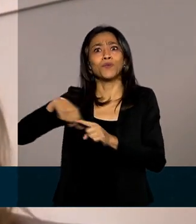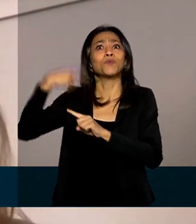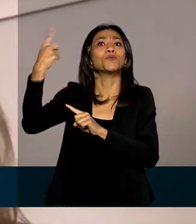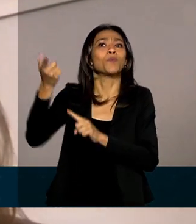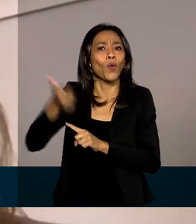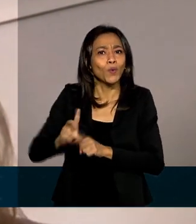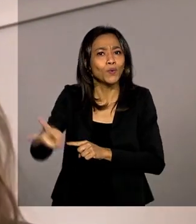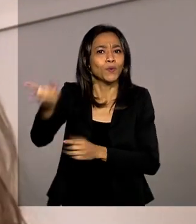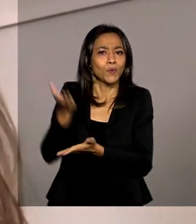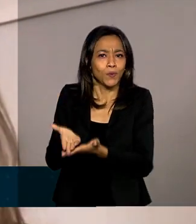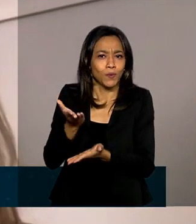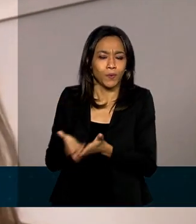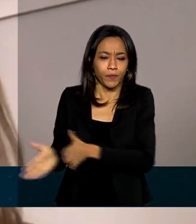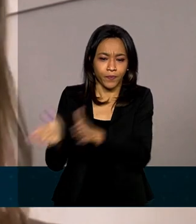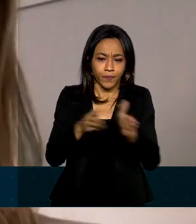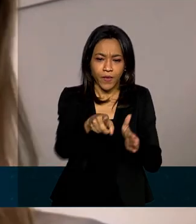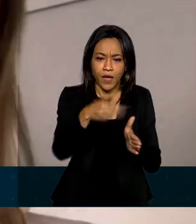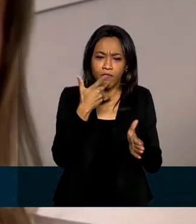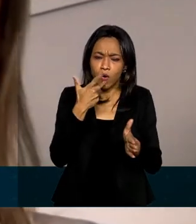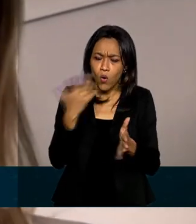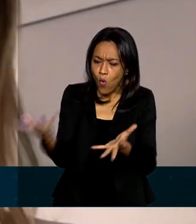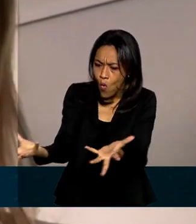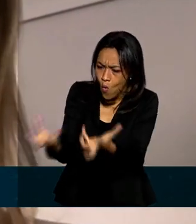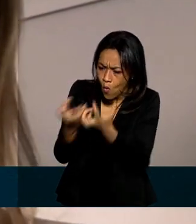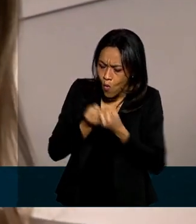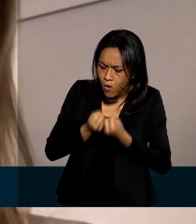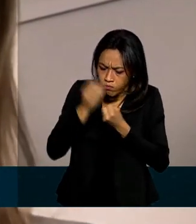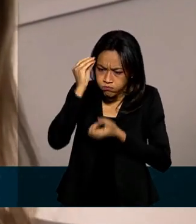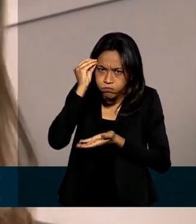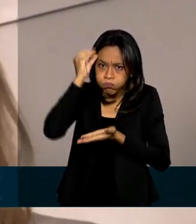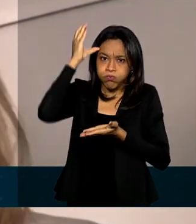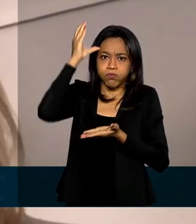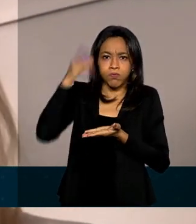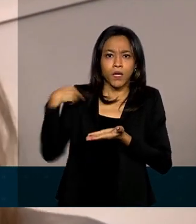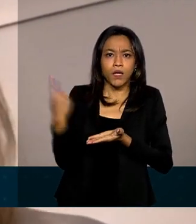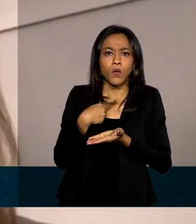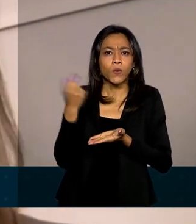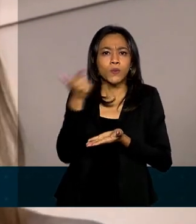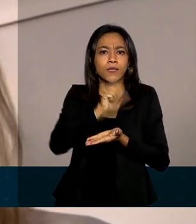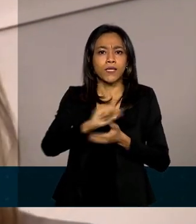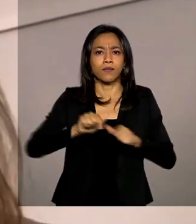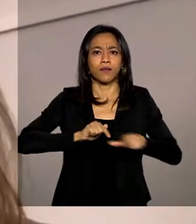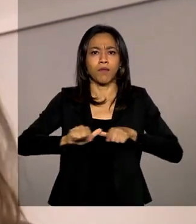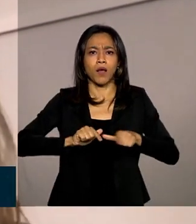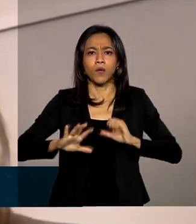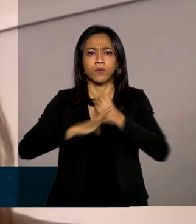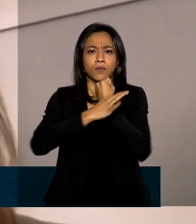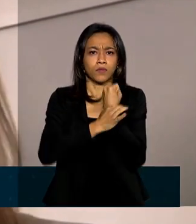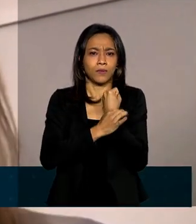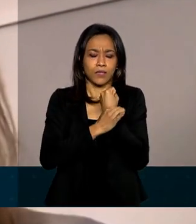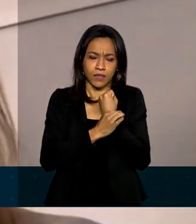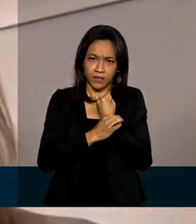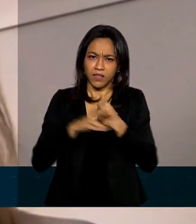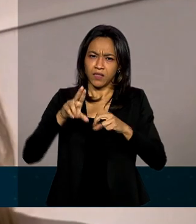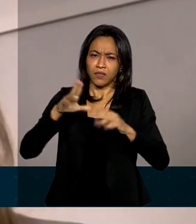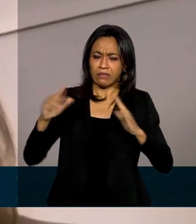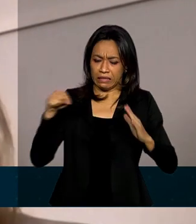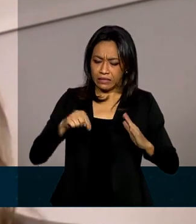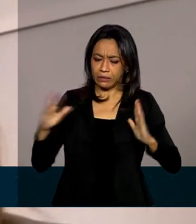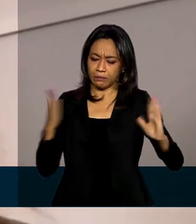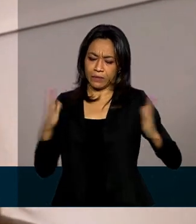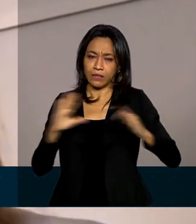Trouxe para mim uma gama de conhecimentos para que eu possa trabalhar com maior segurança mediante essa pandemia,